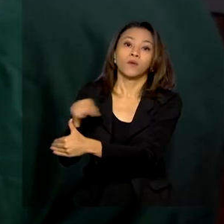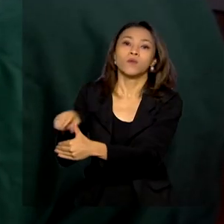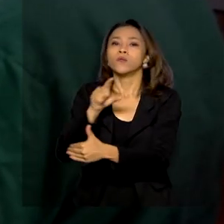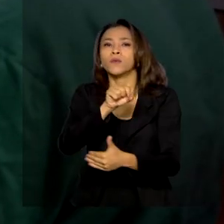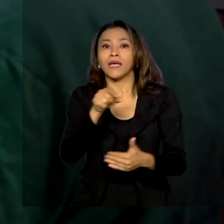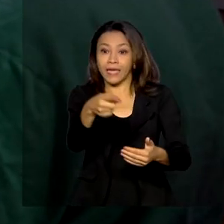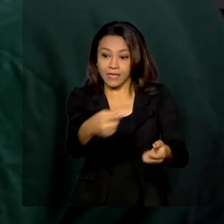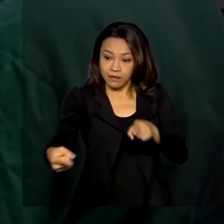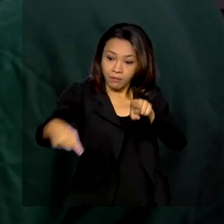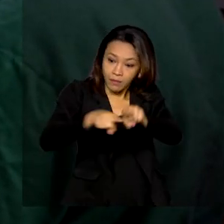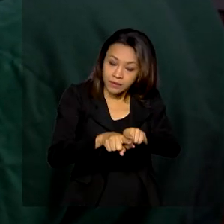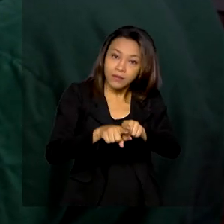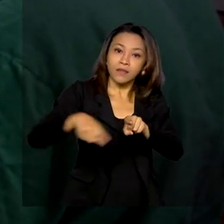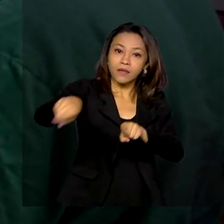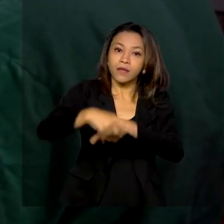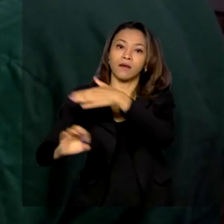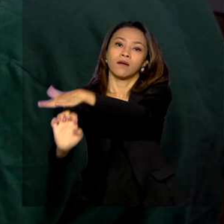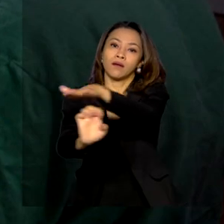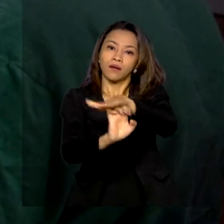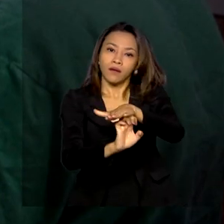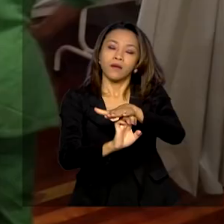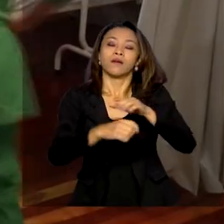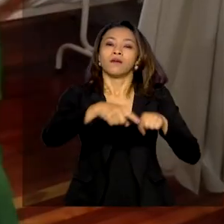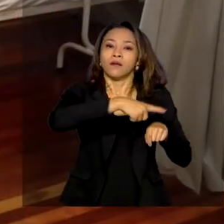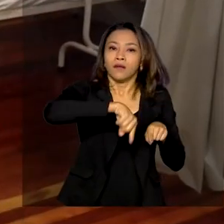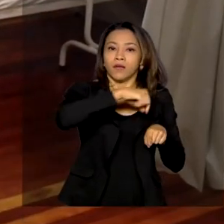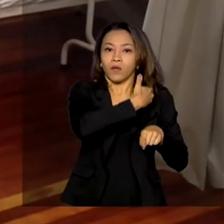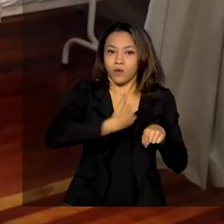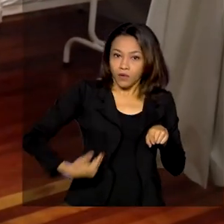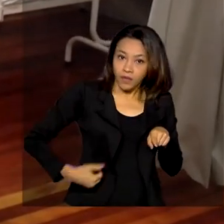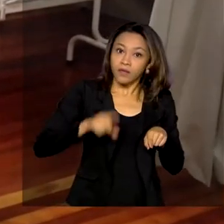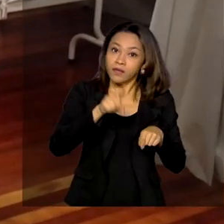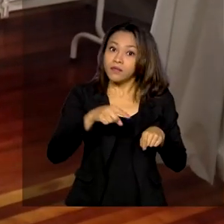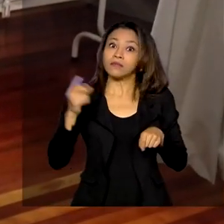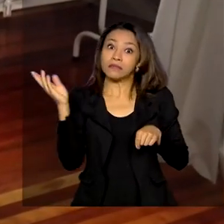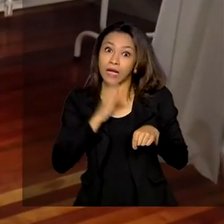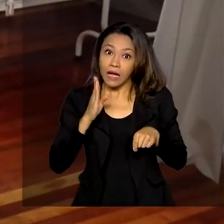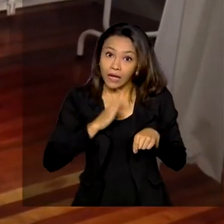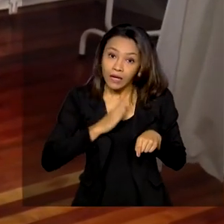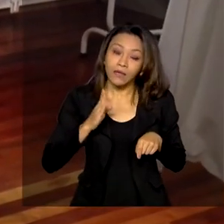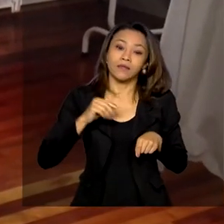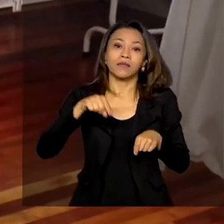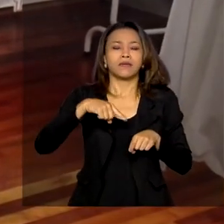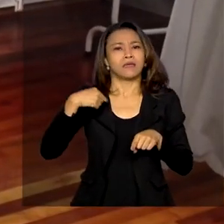permite que os medicamentos cheguem nos estabelecimentos de saúde em menos de 72 horas.